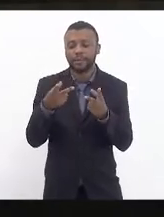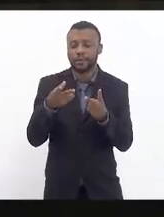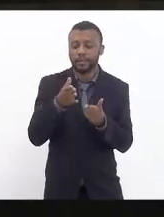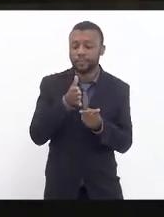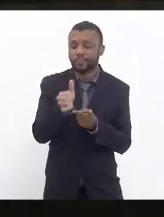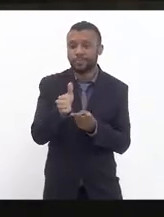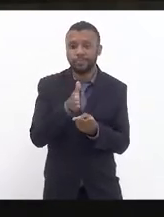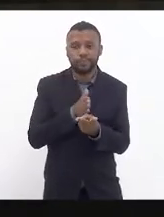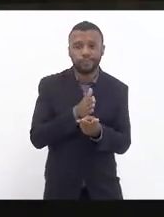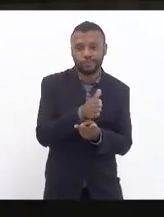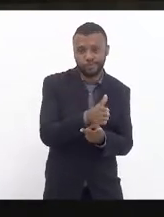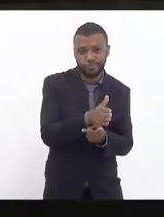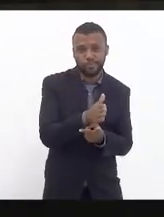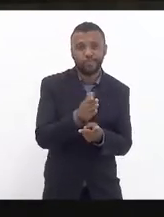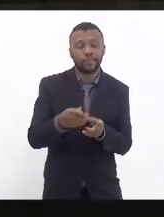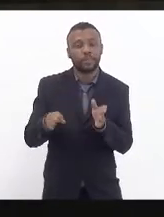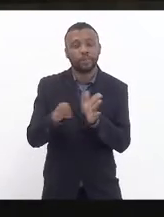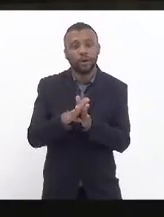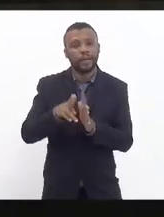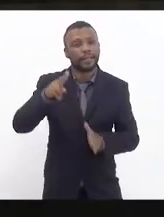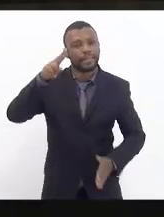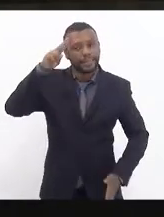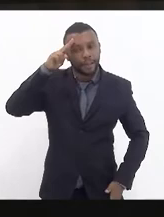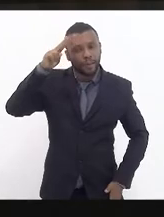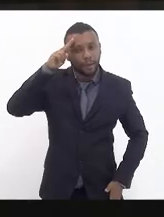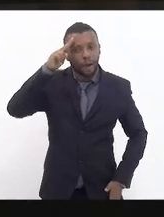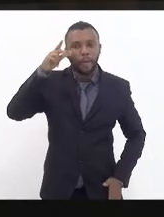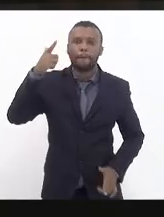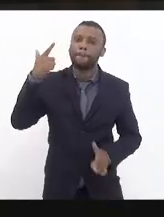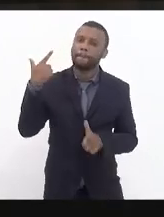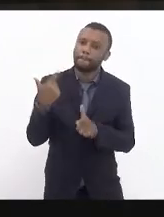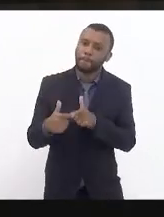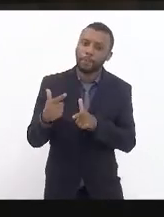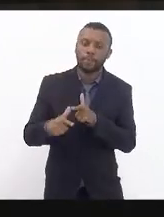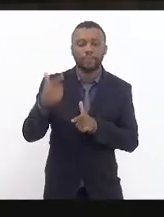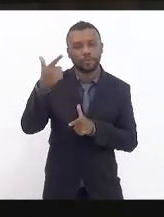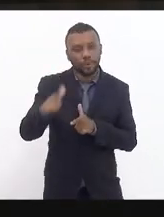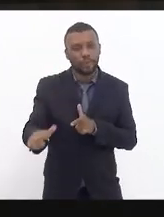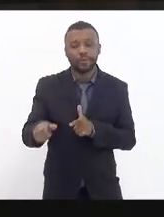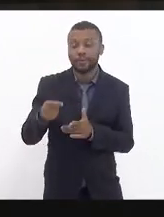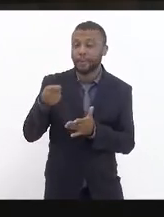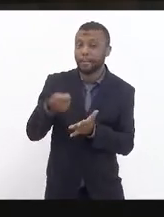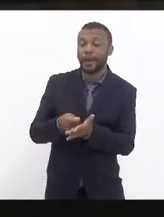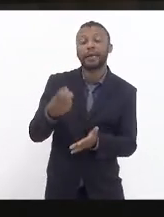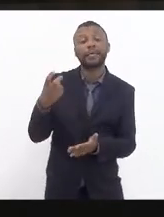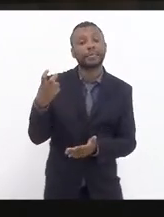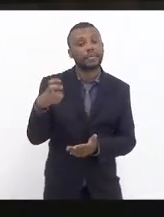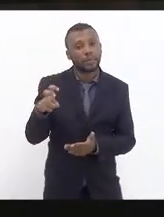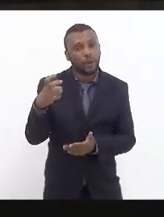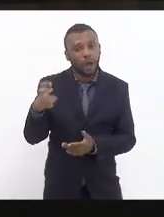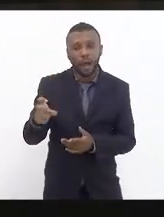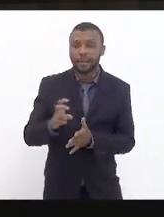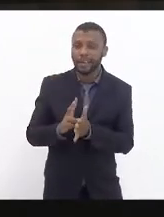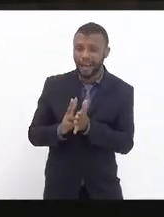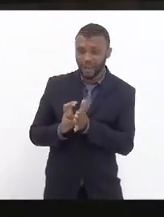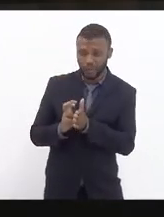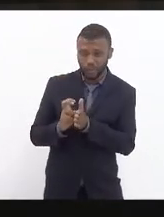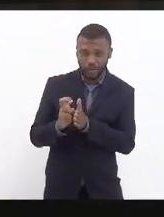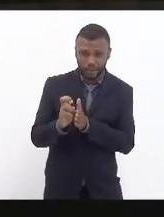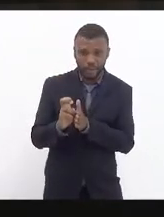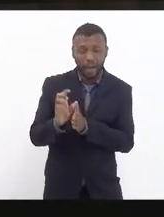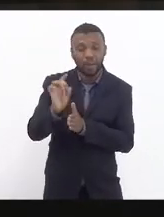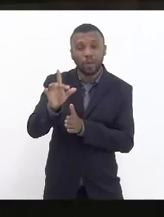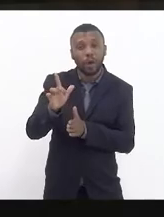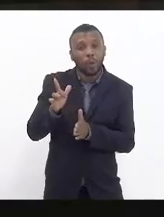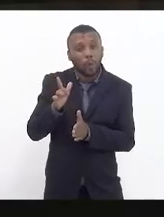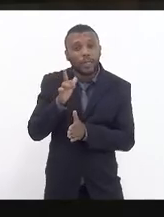e chegou em Deodoro e teve problema de novo então a população paga 5 reais a supervia só ela só